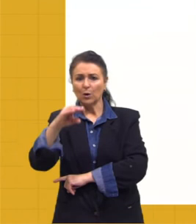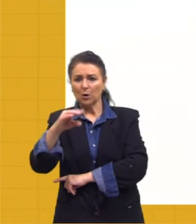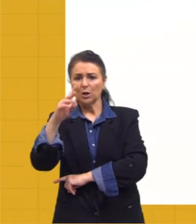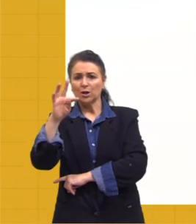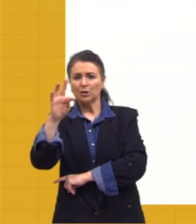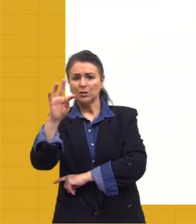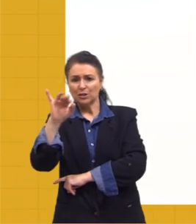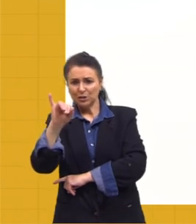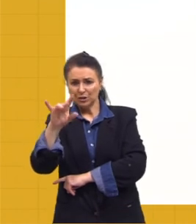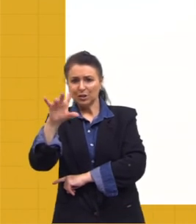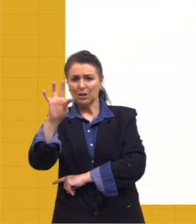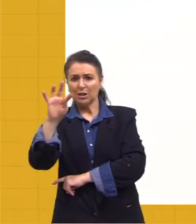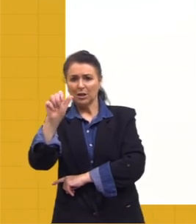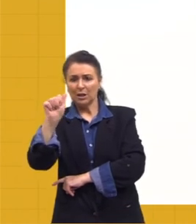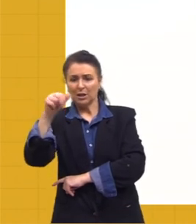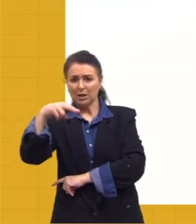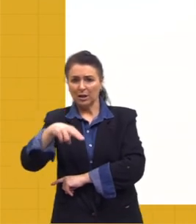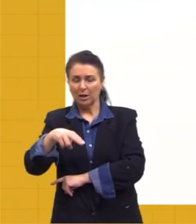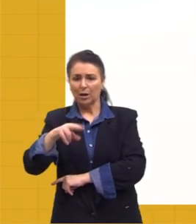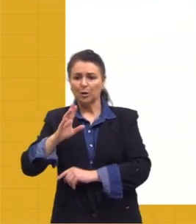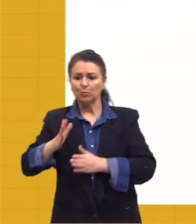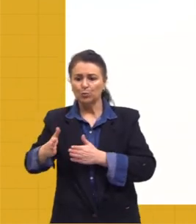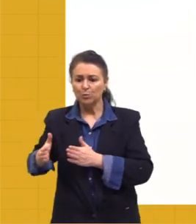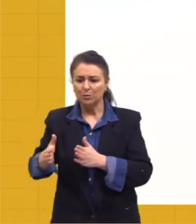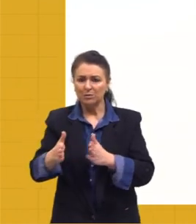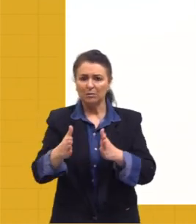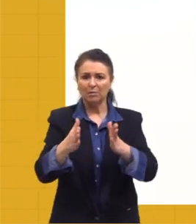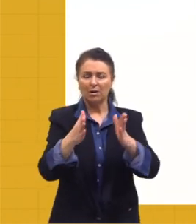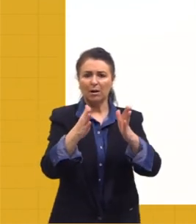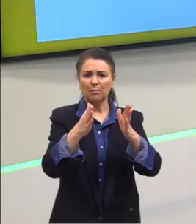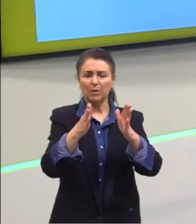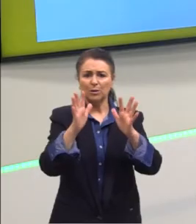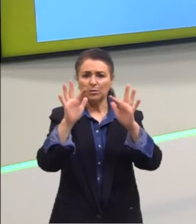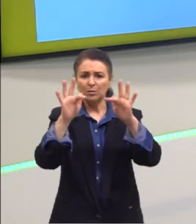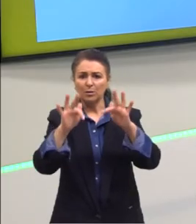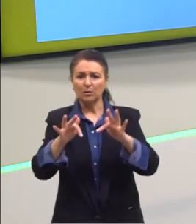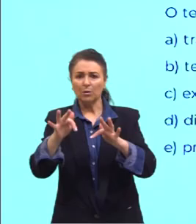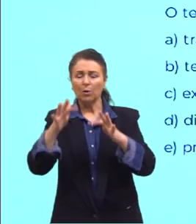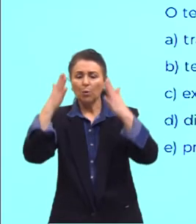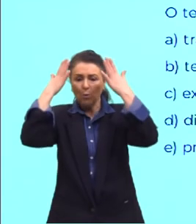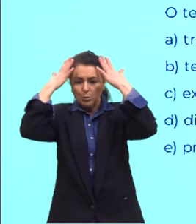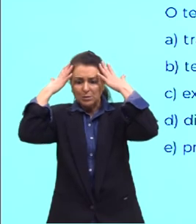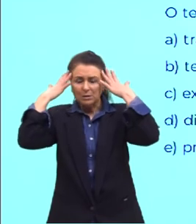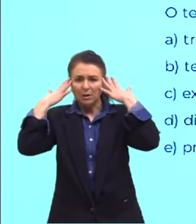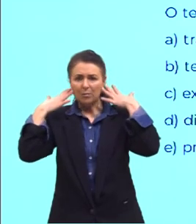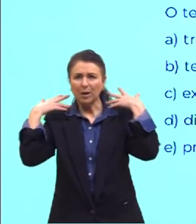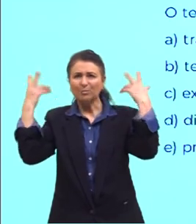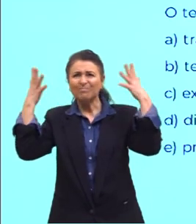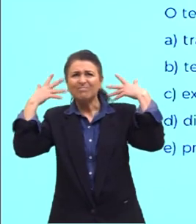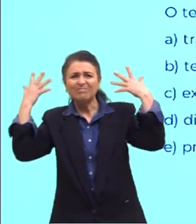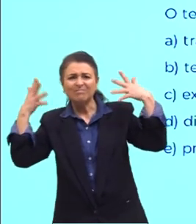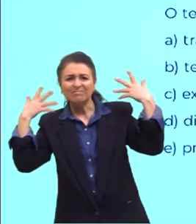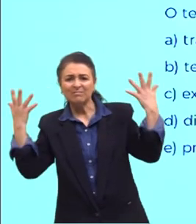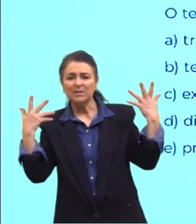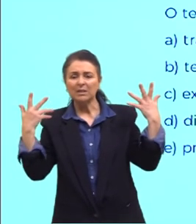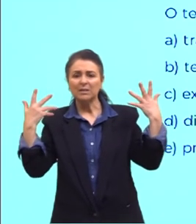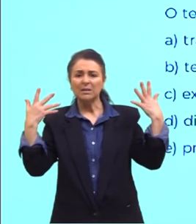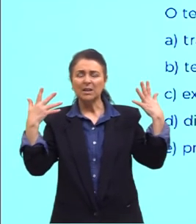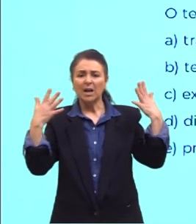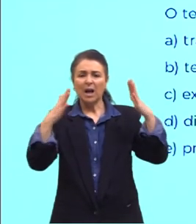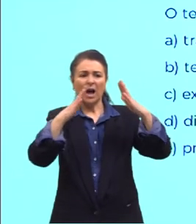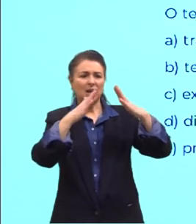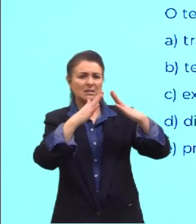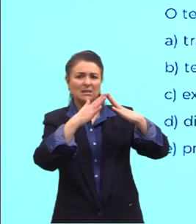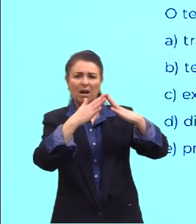nos caminhos jazem dardos quebrados, os cabelos estão espalhados, destelhadas